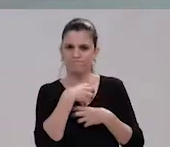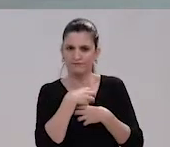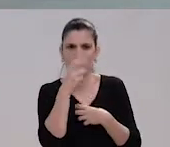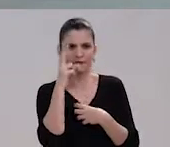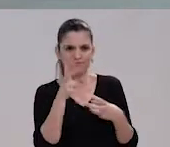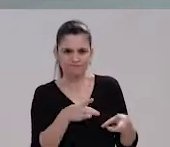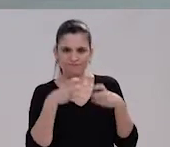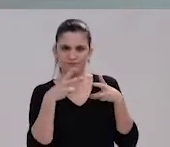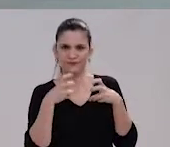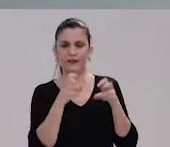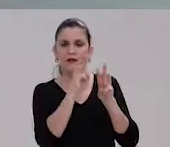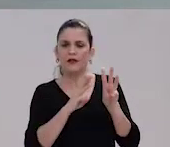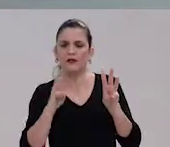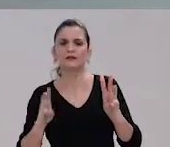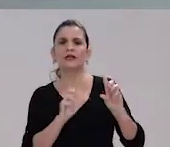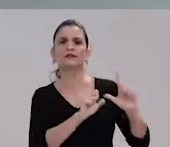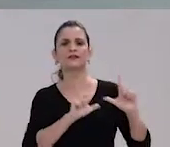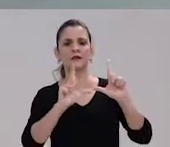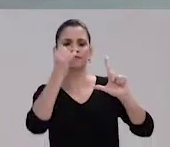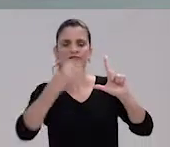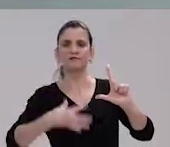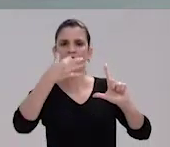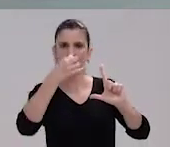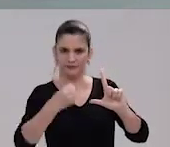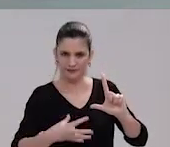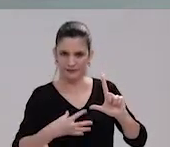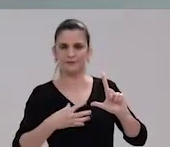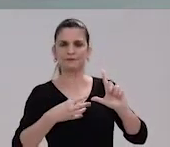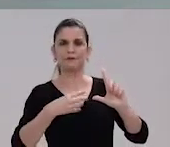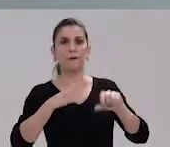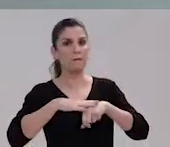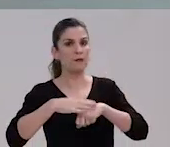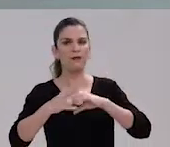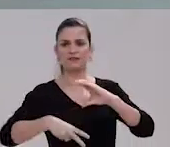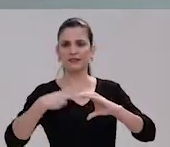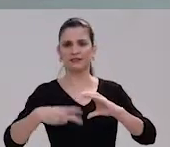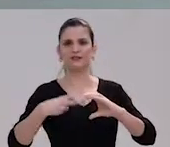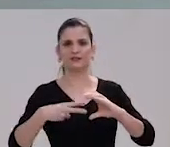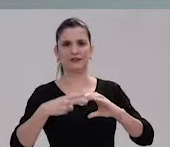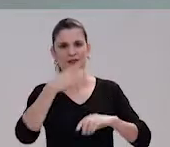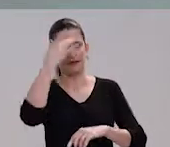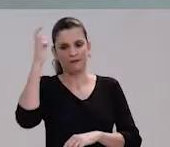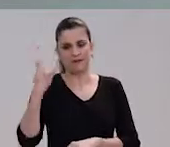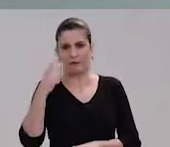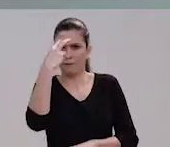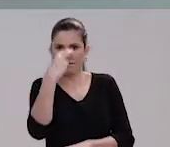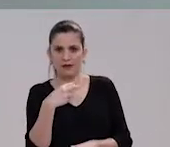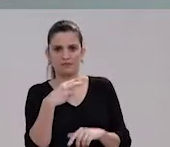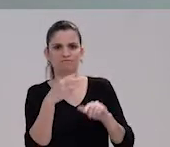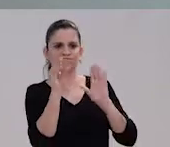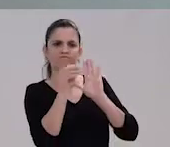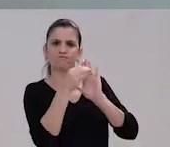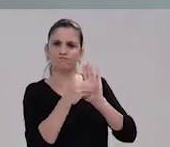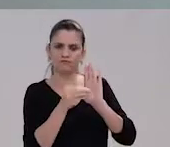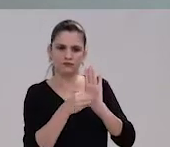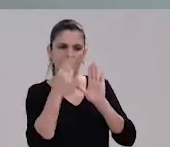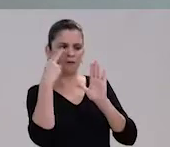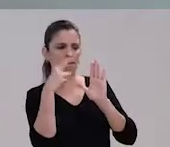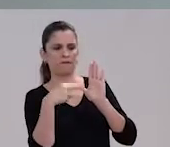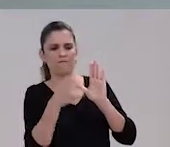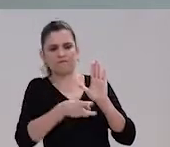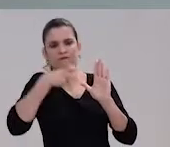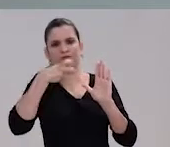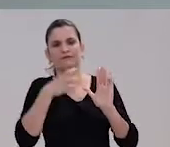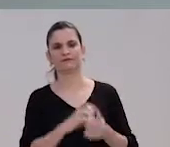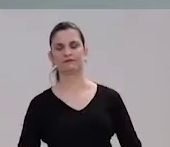usada para descrever imagens divulgadas no site e nas redes sociais da Casa de Leis. Assim, deficientes visuais também passam a